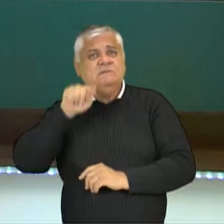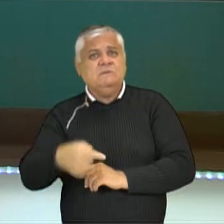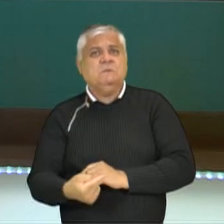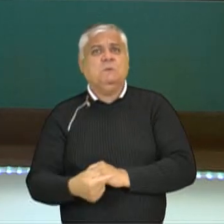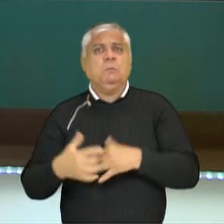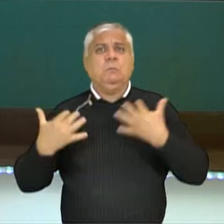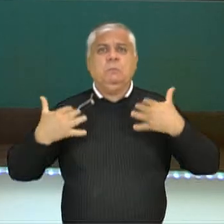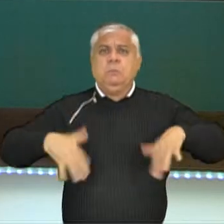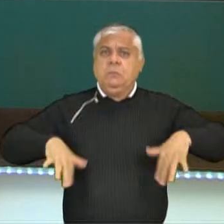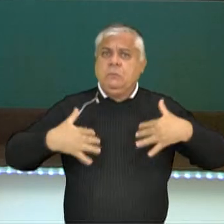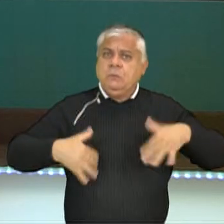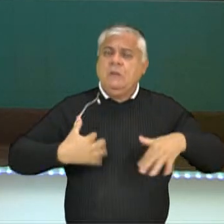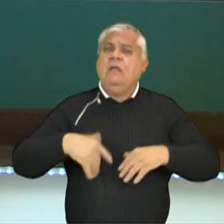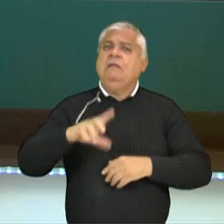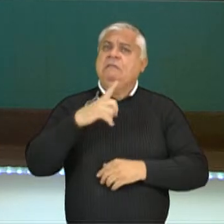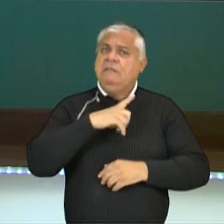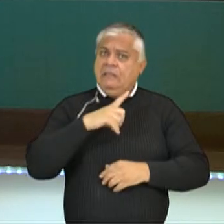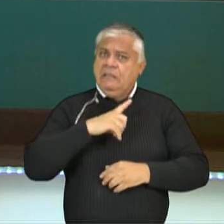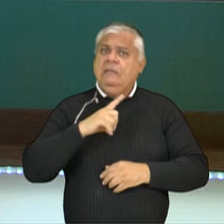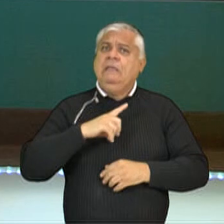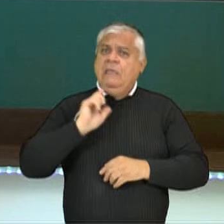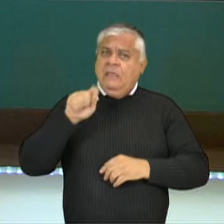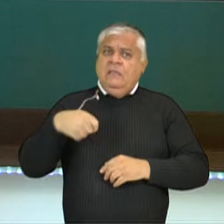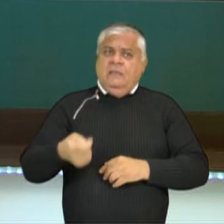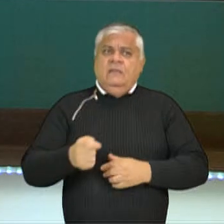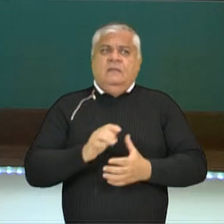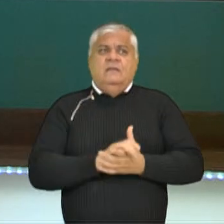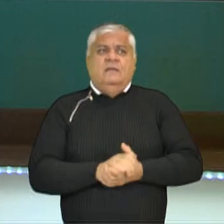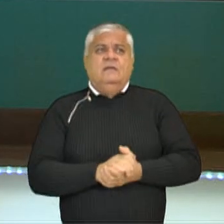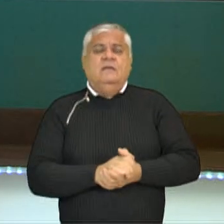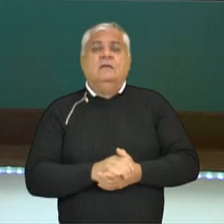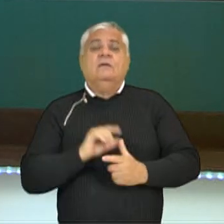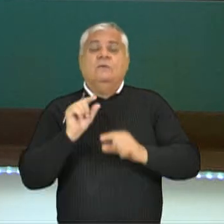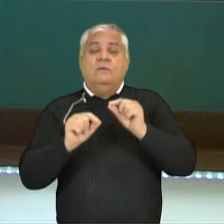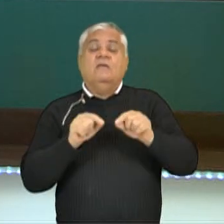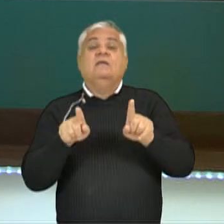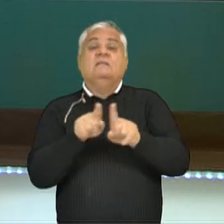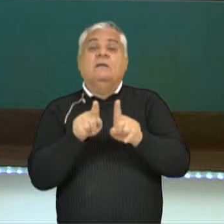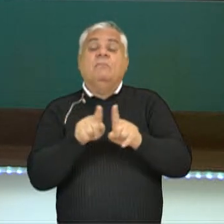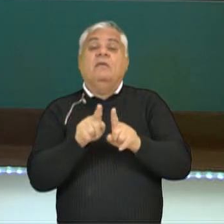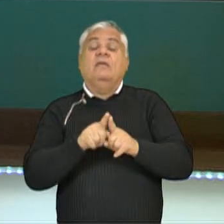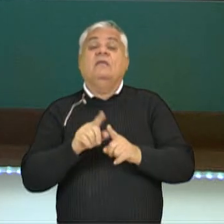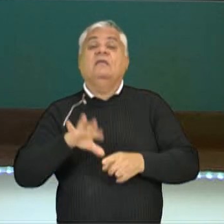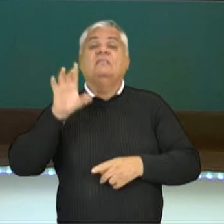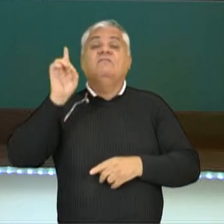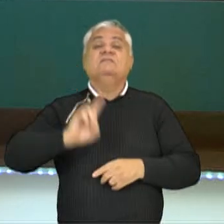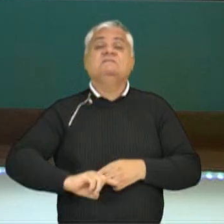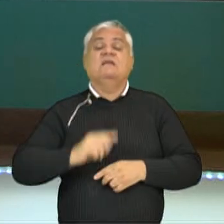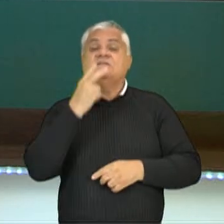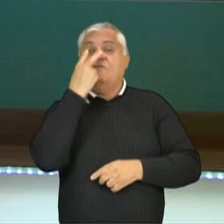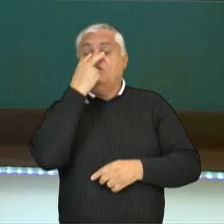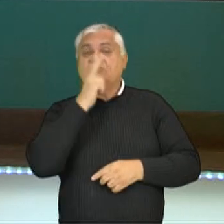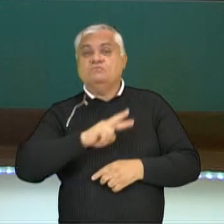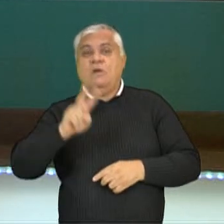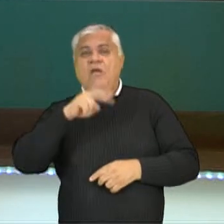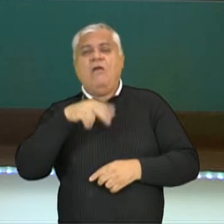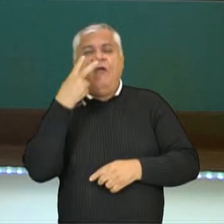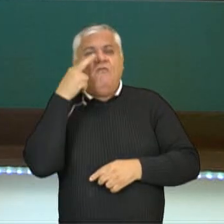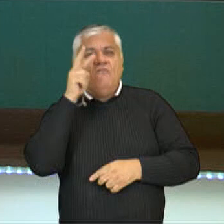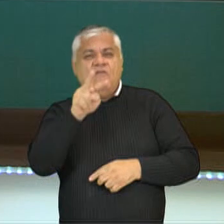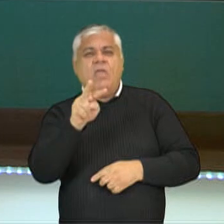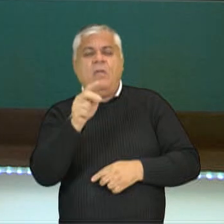Mas existem muitas pessoas que são consideradas cegas. Diferente também da questão de deficiência visual. As pessoas, às vezes,